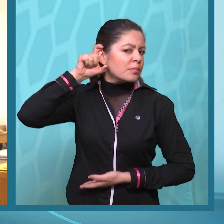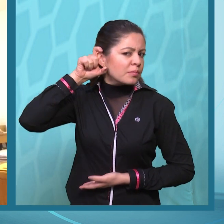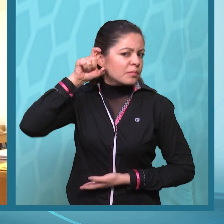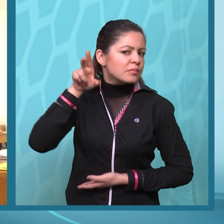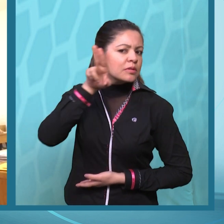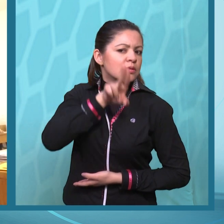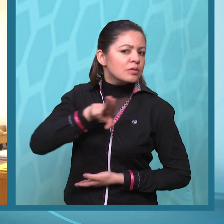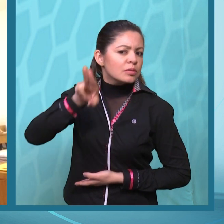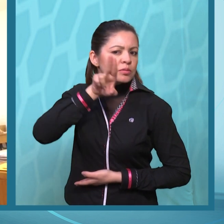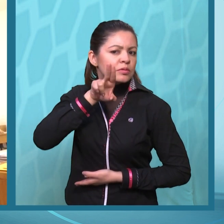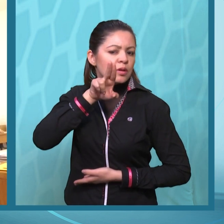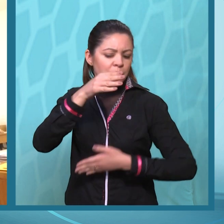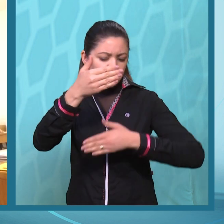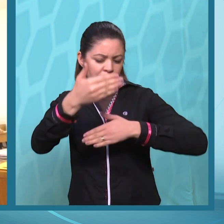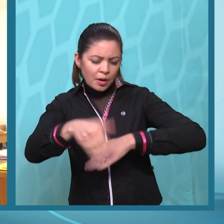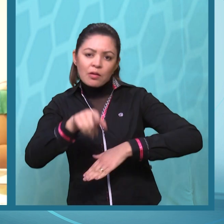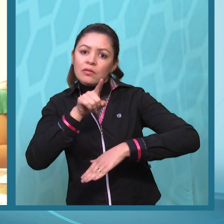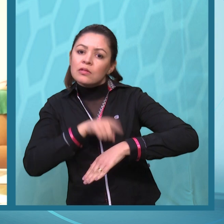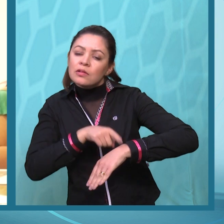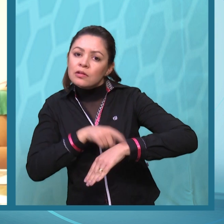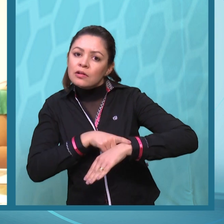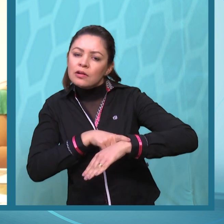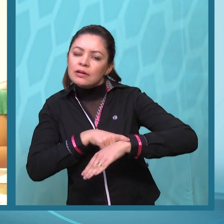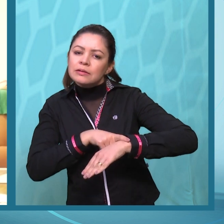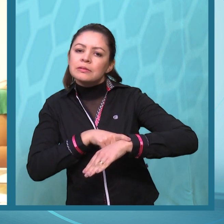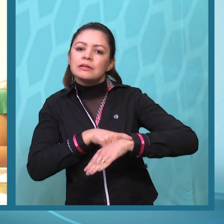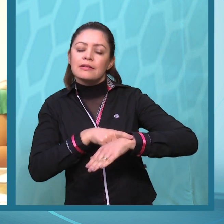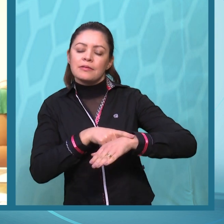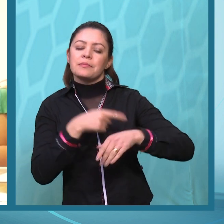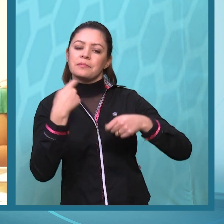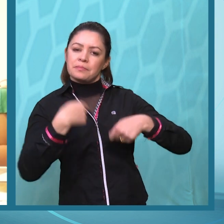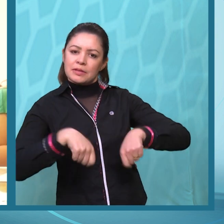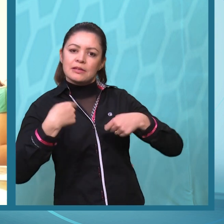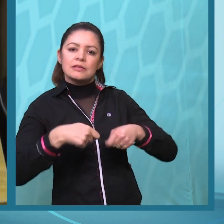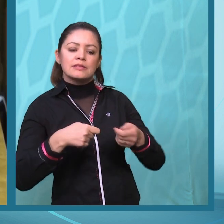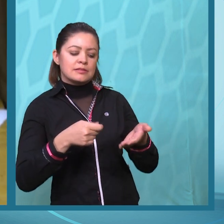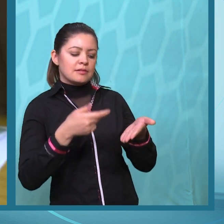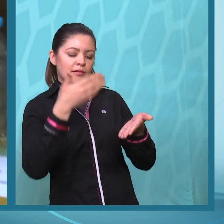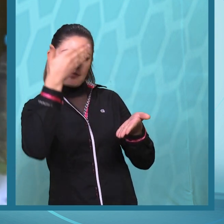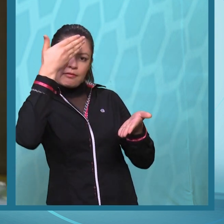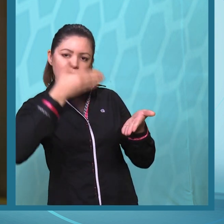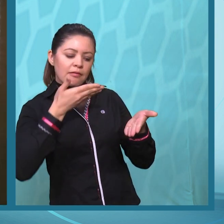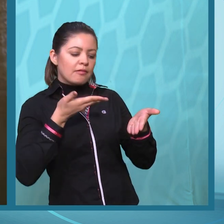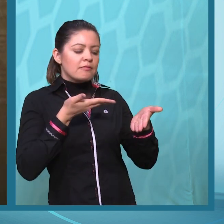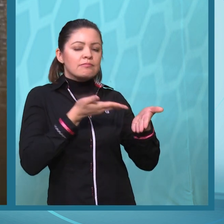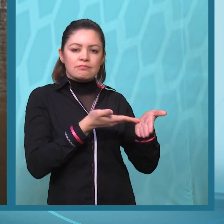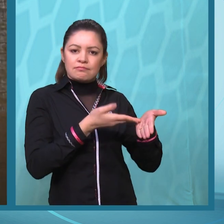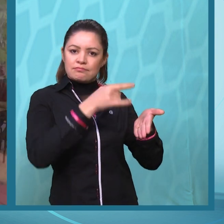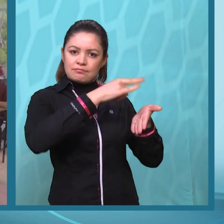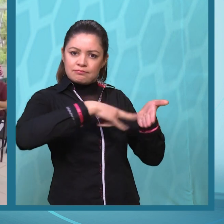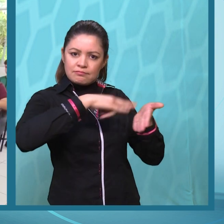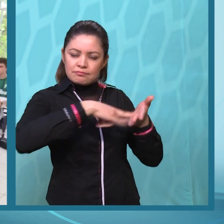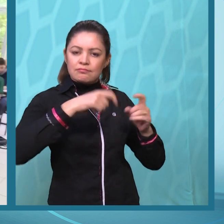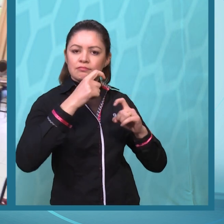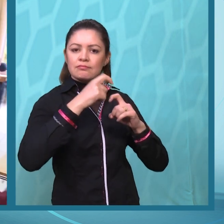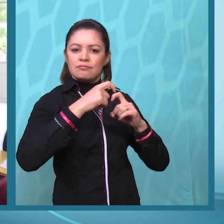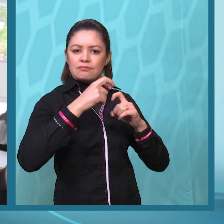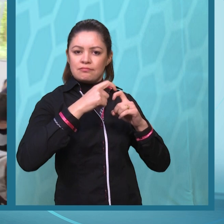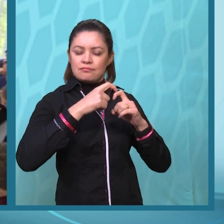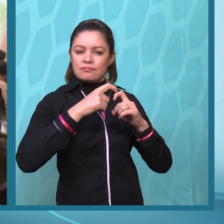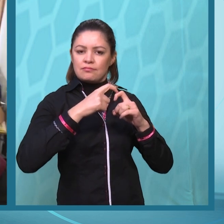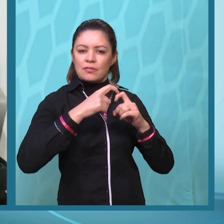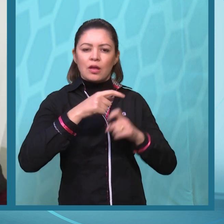O uso de aparelho auditivo durante o vestibular só é permitido se for apresentado laudo médico. Já os